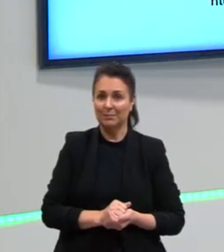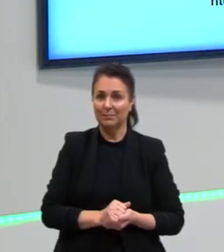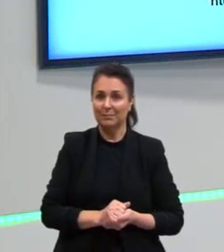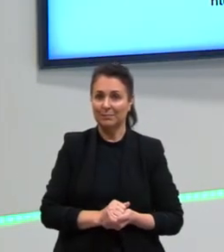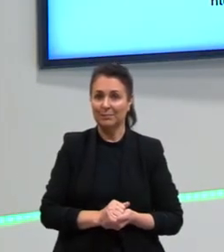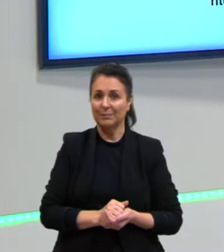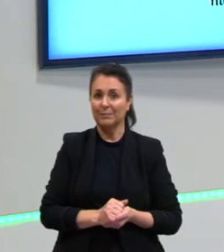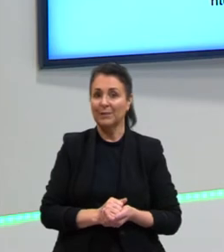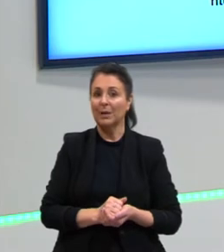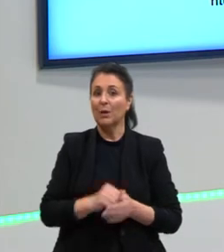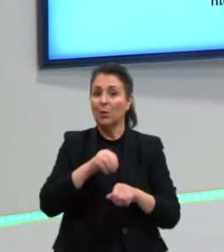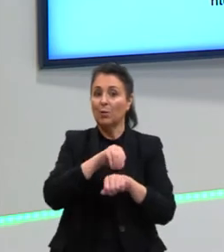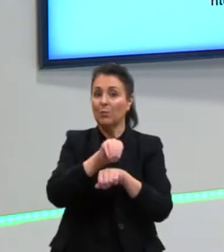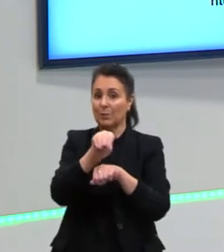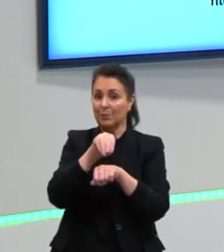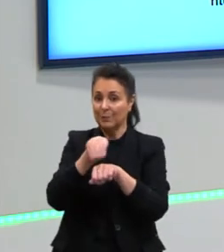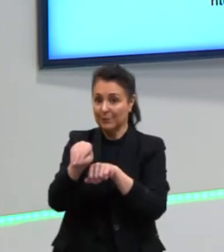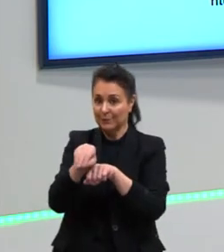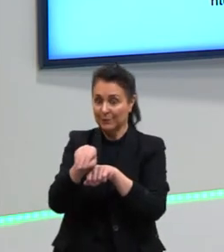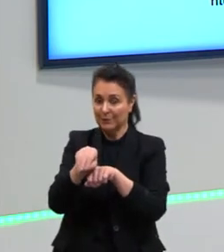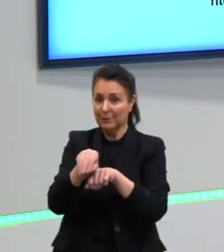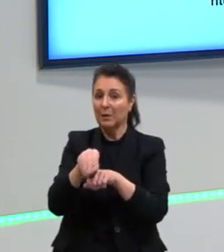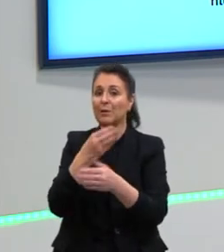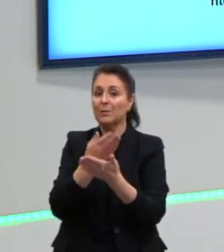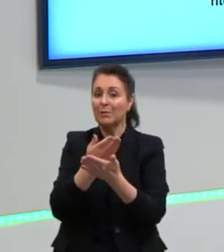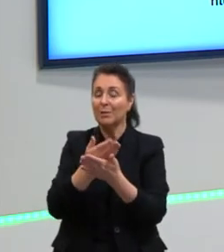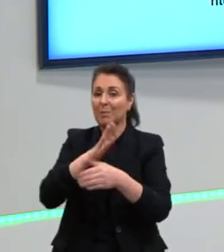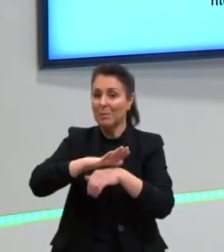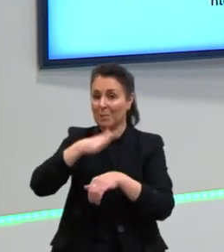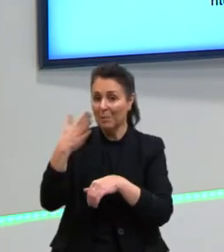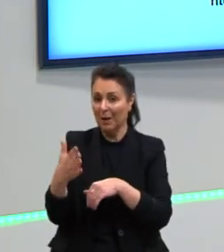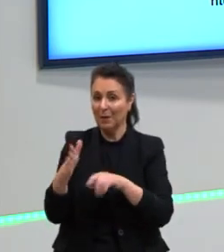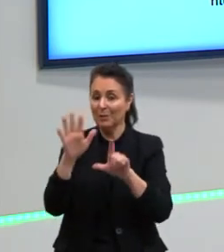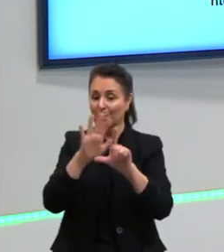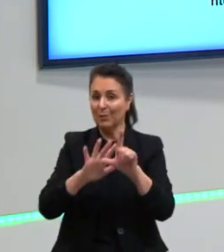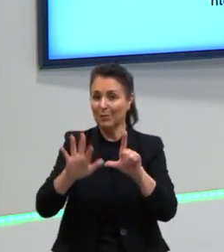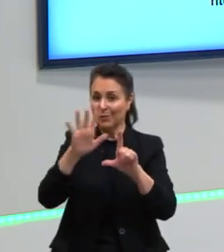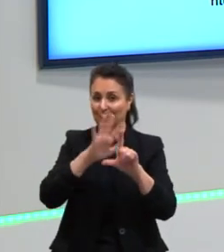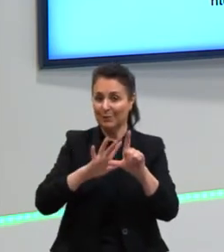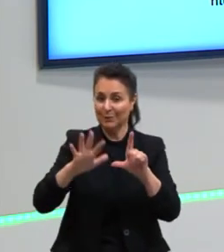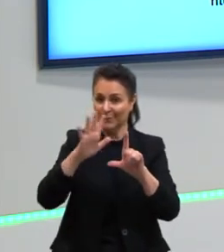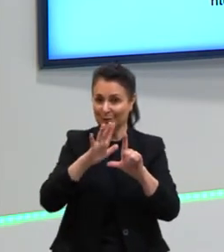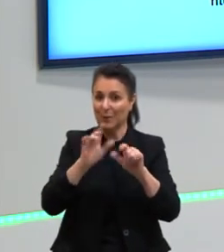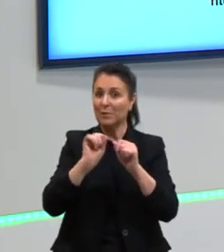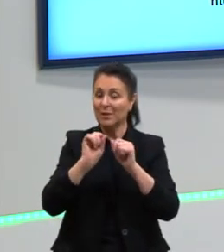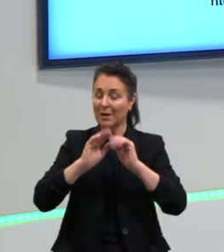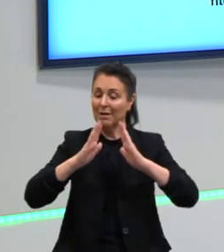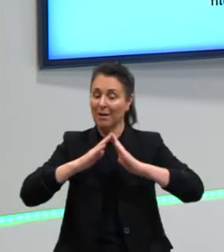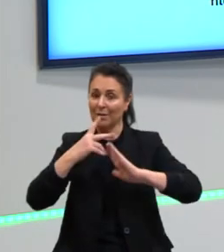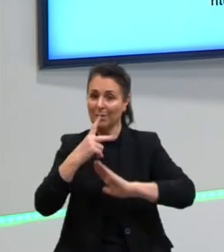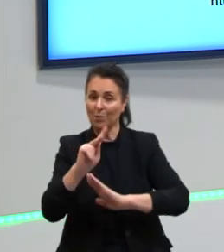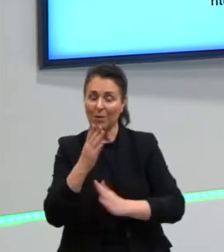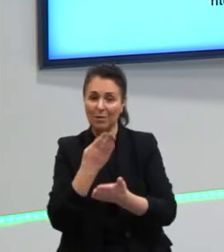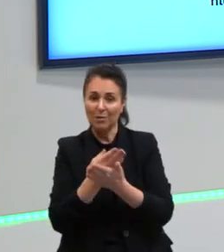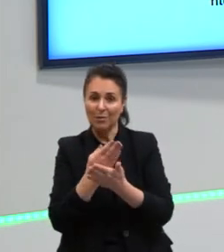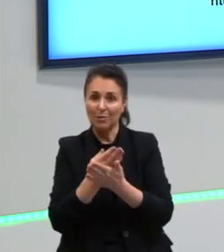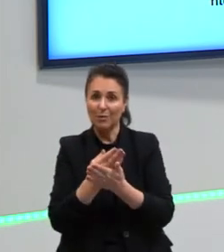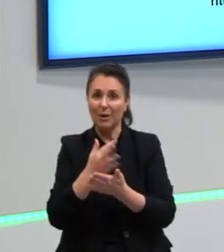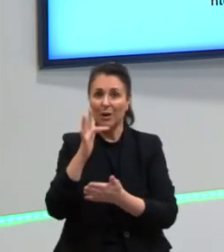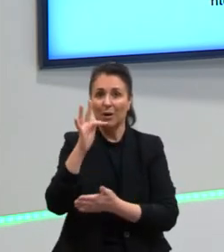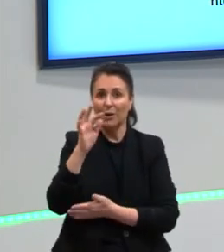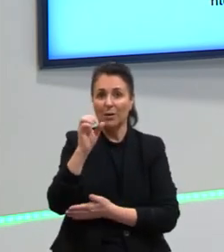Bom, gente, uma dica para vocês estudar um pouquinho mais em casa. Tema de casa. Estudar sobre a